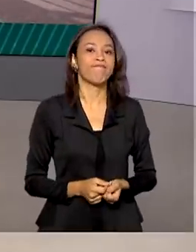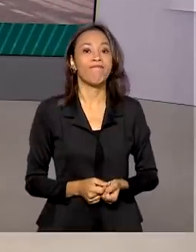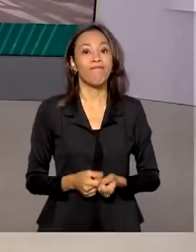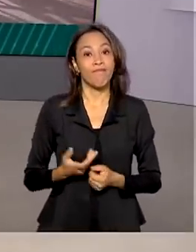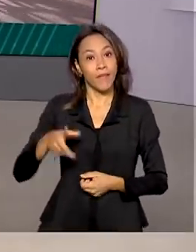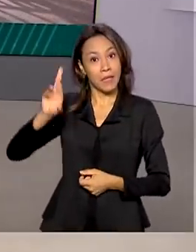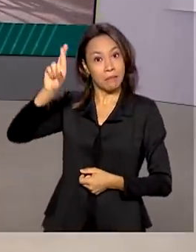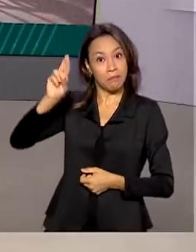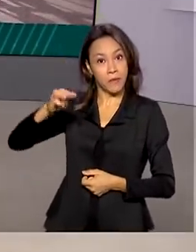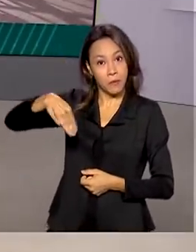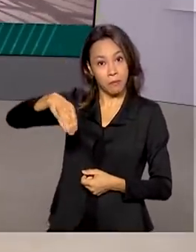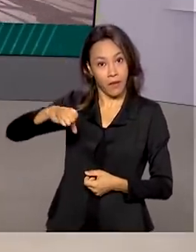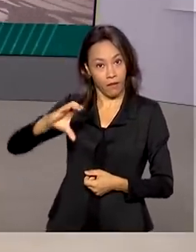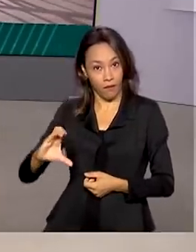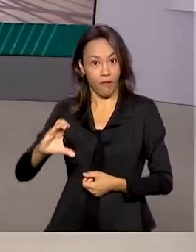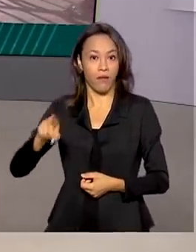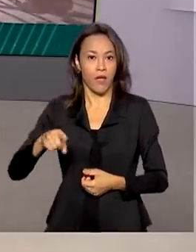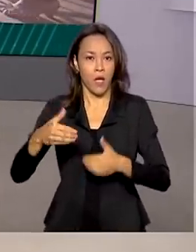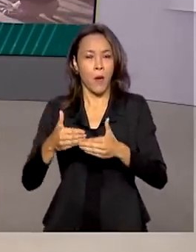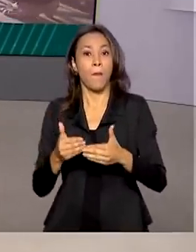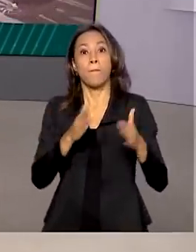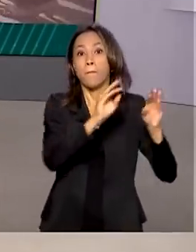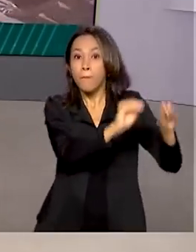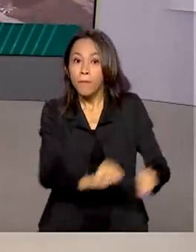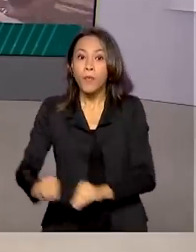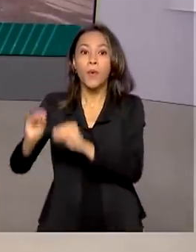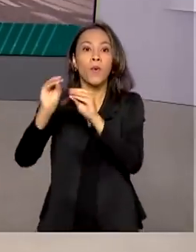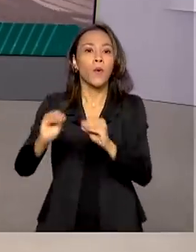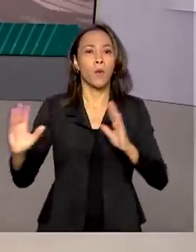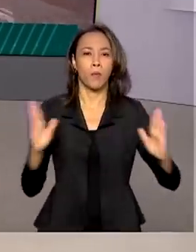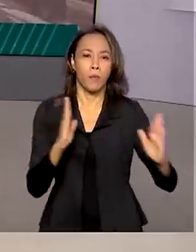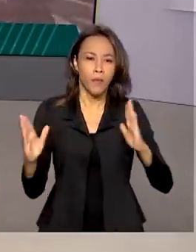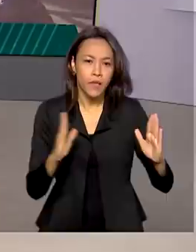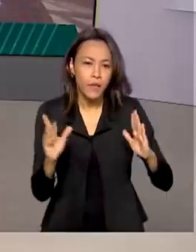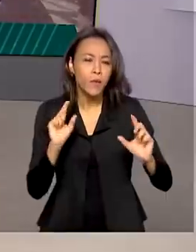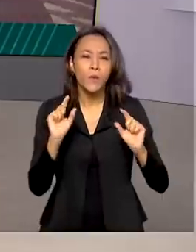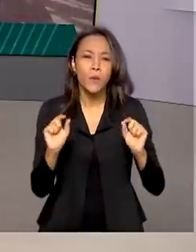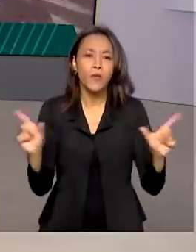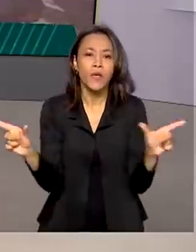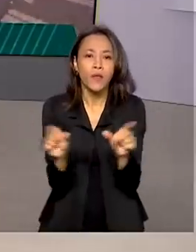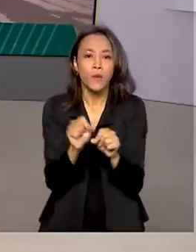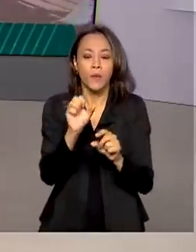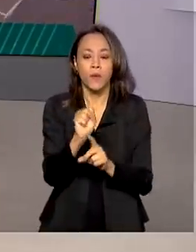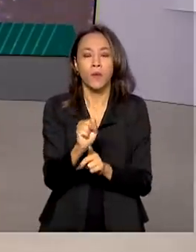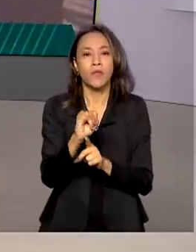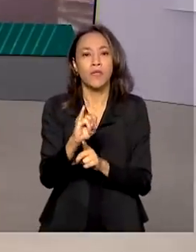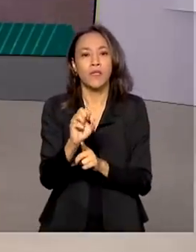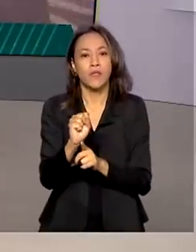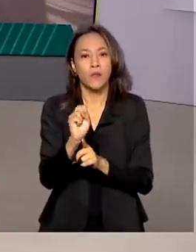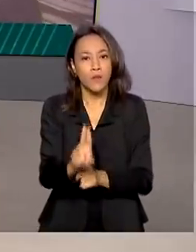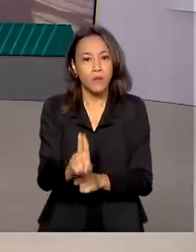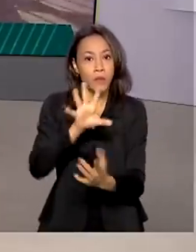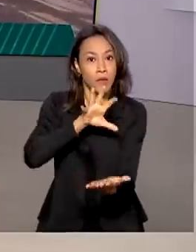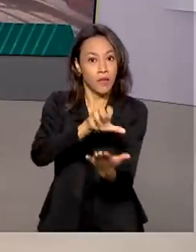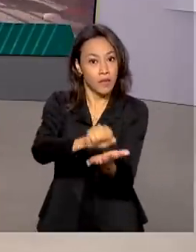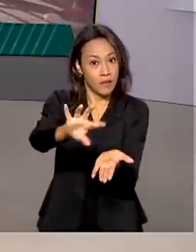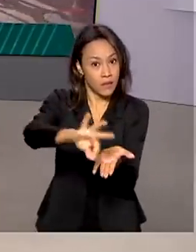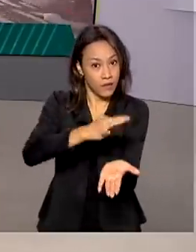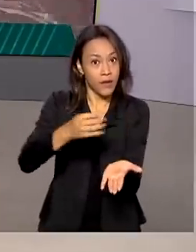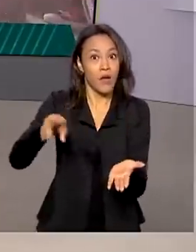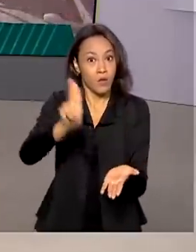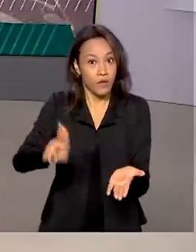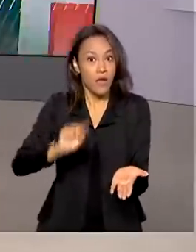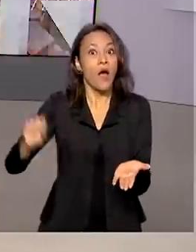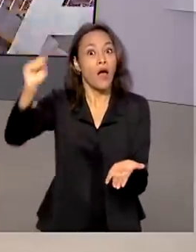Educação prorrogou o prazo para a adesão de universidades ao sistema de seleção unificada. As instituições terão mais alguns dias para